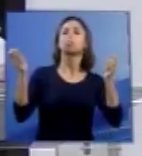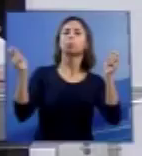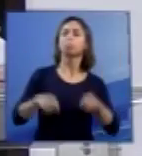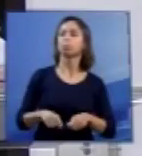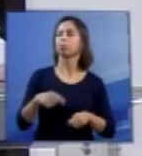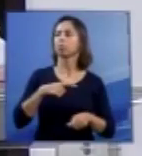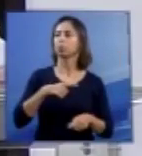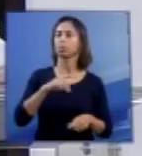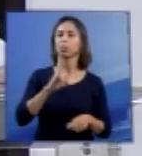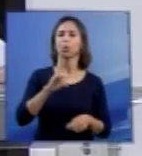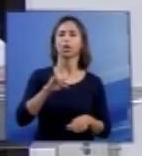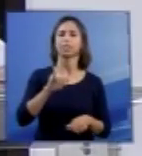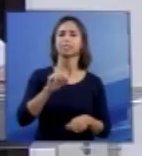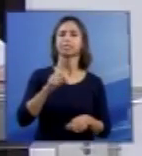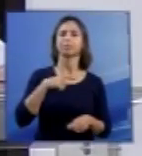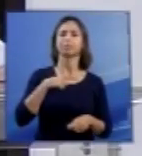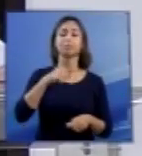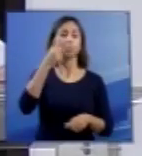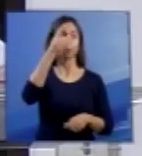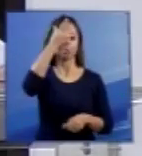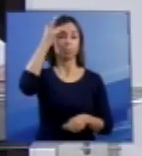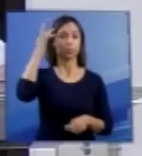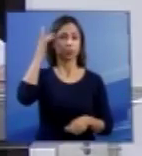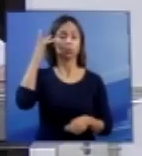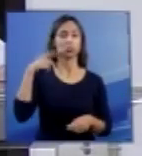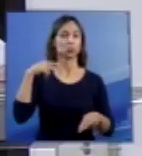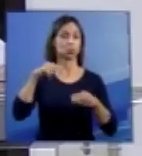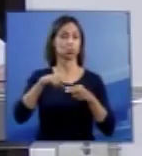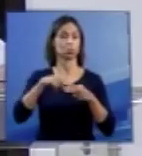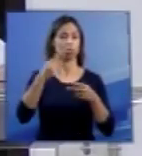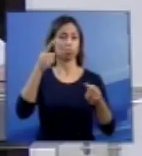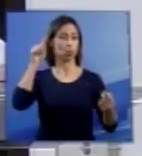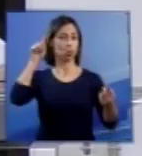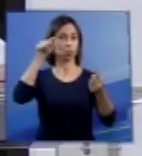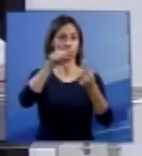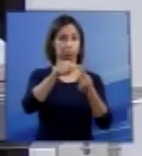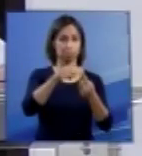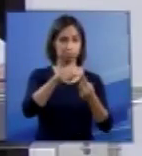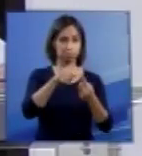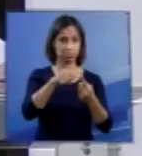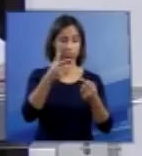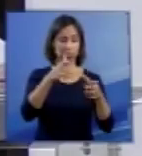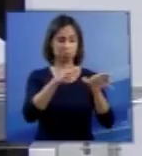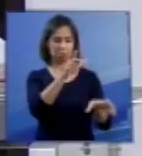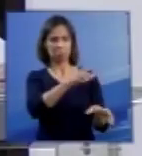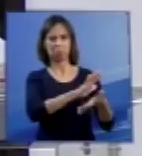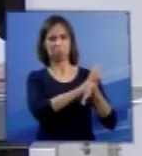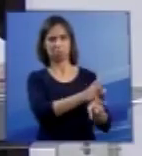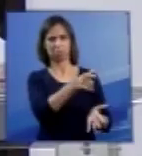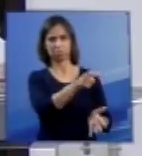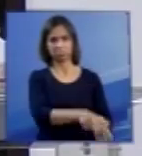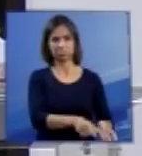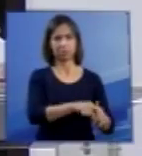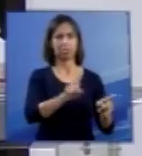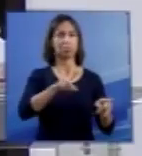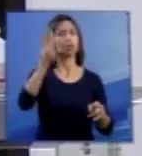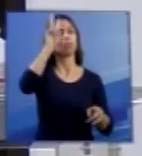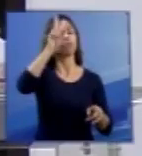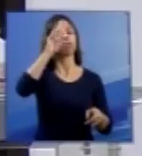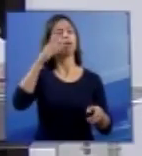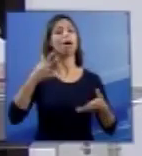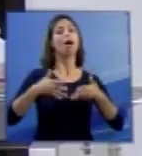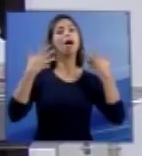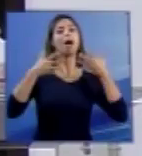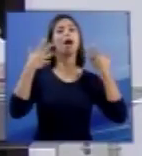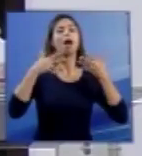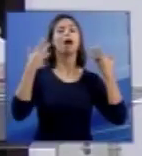coisificar uma pessoa usando-a como objeto. E após recordar a alegria e a dignidade